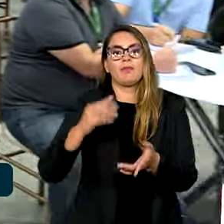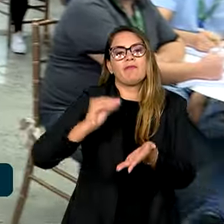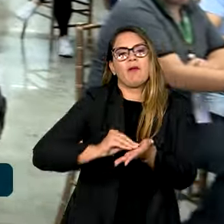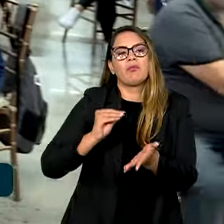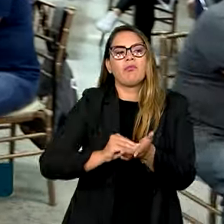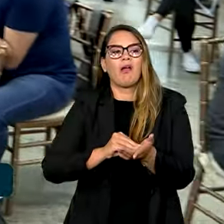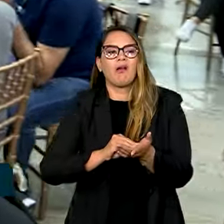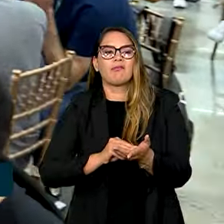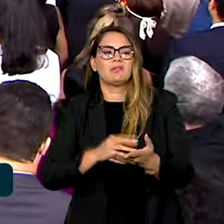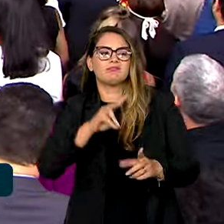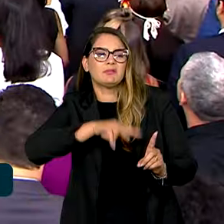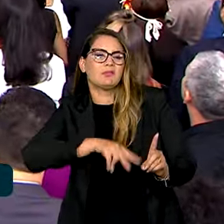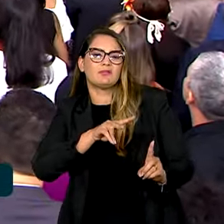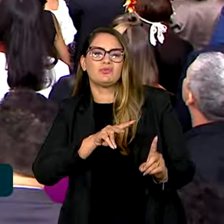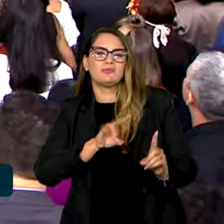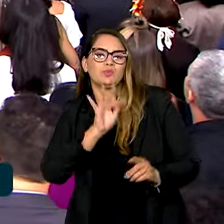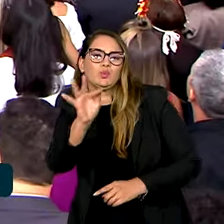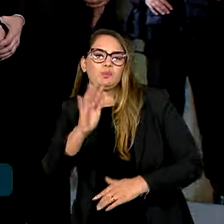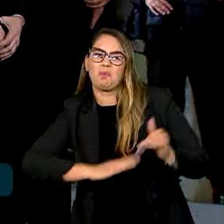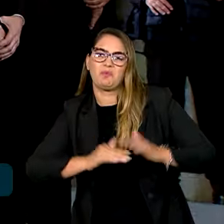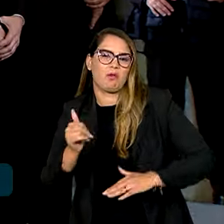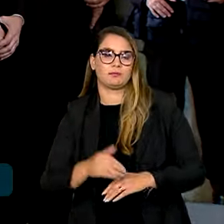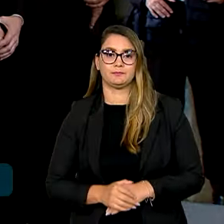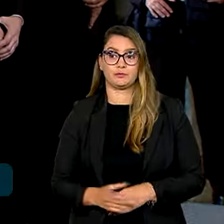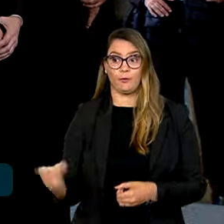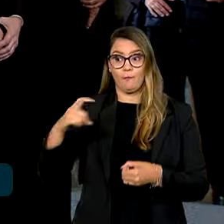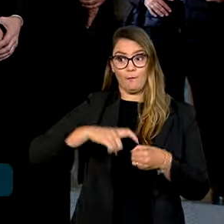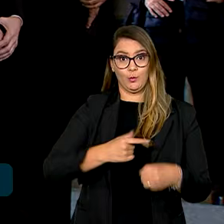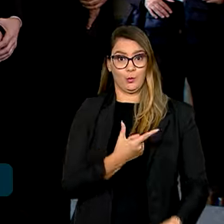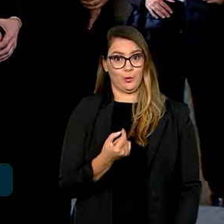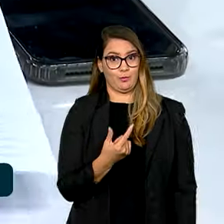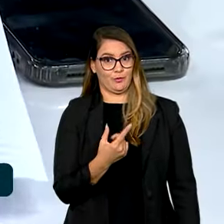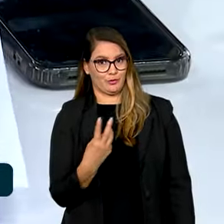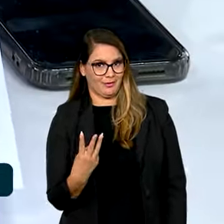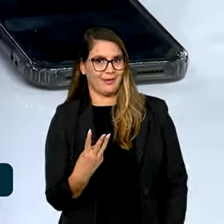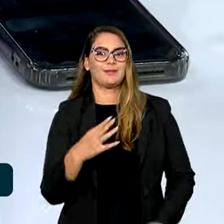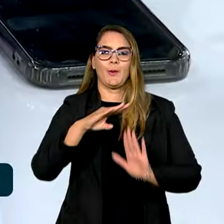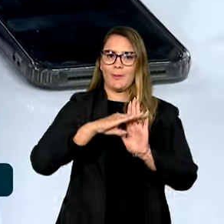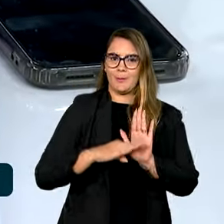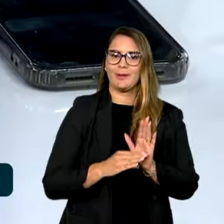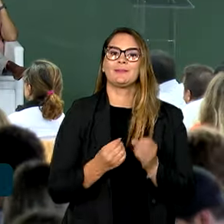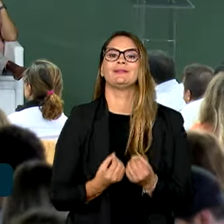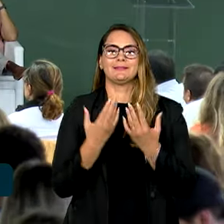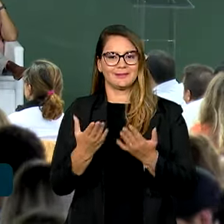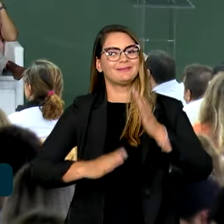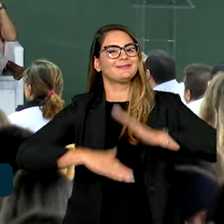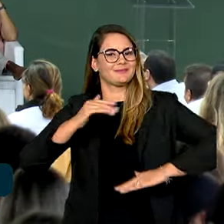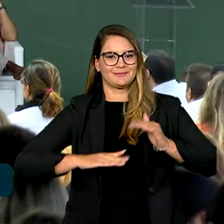perspectiva profissional. A partir da retomada, em 2023, o programa trouxe aos profissionais